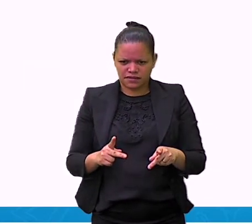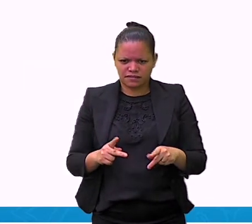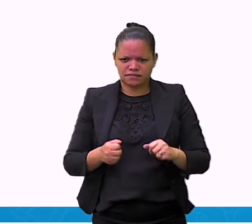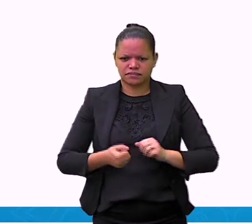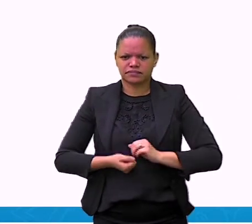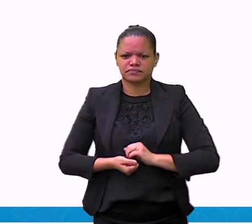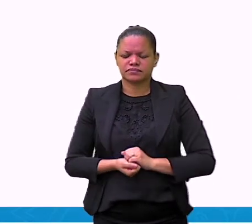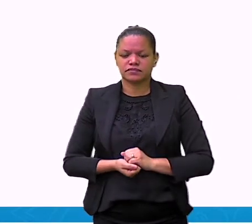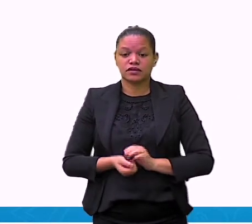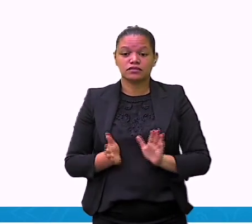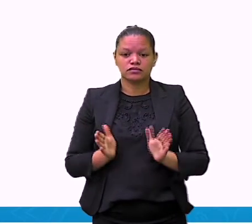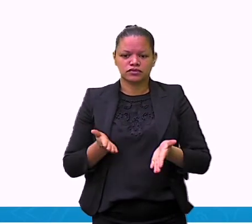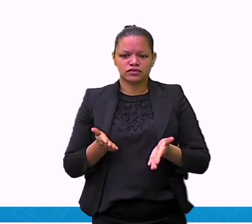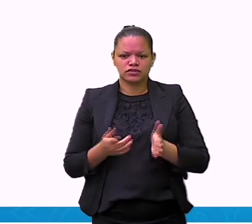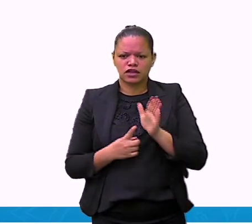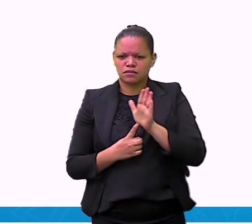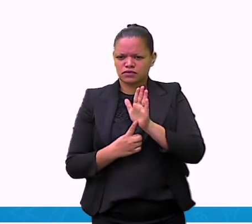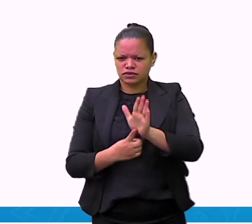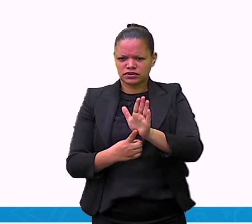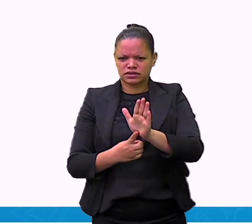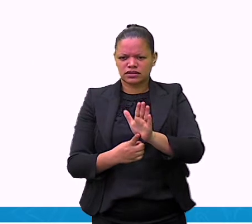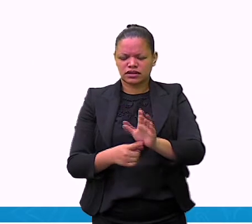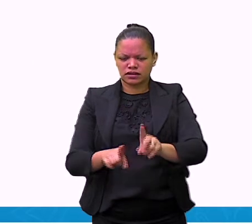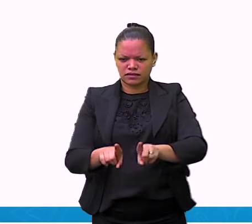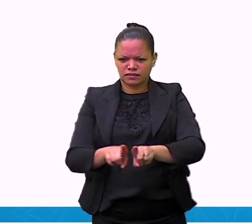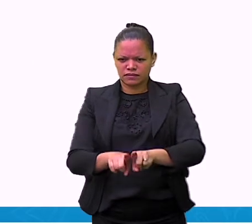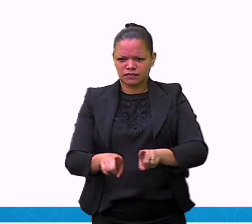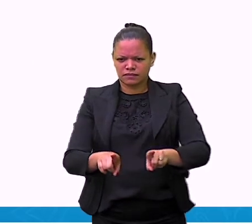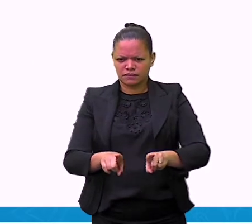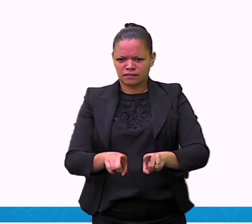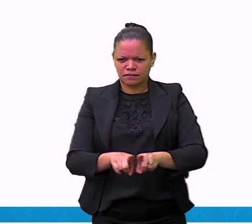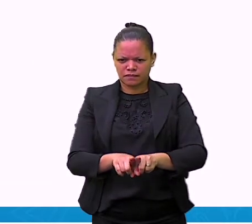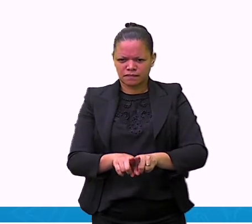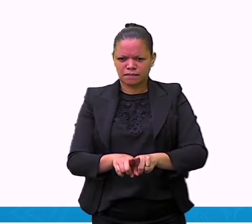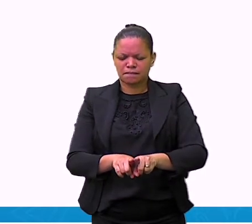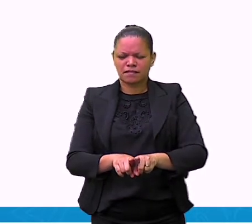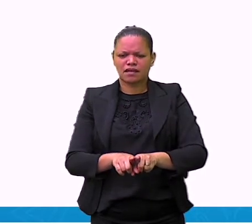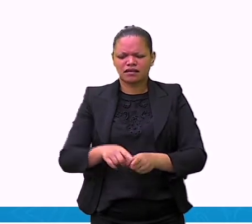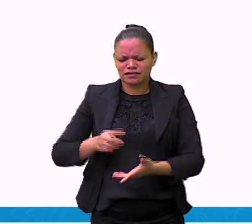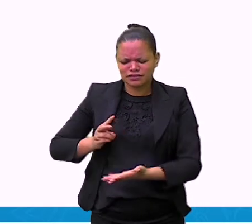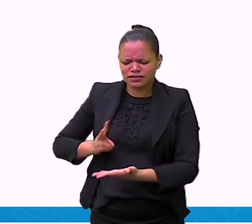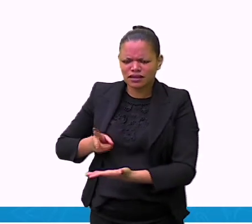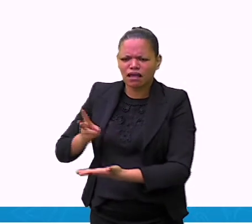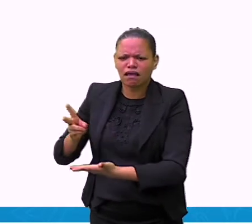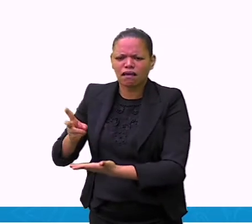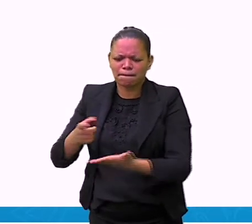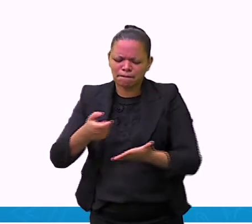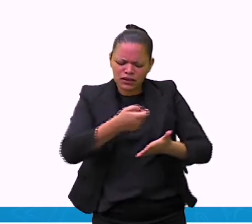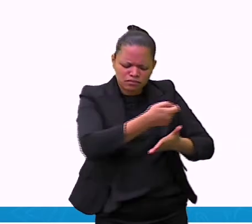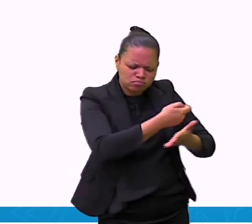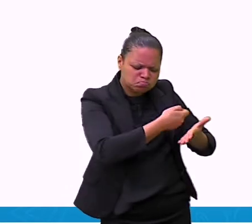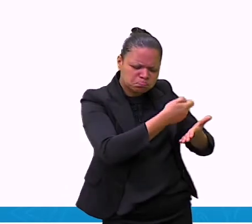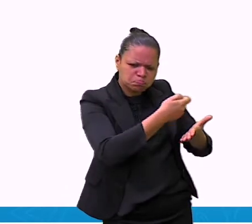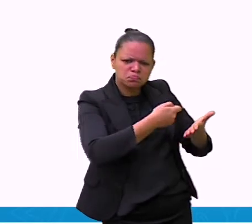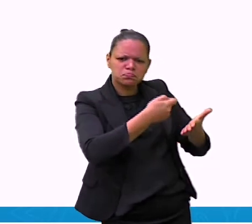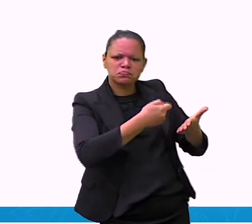legenda. Então, abaixo ou acima, sempre vem uma descrição